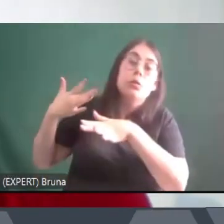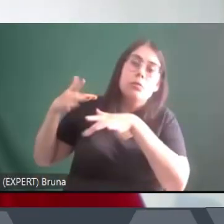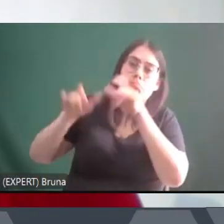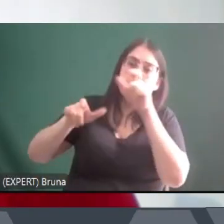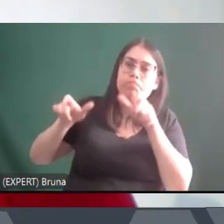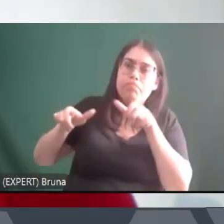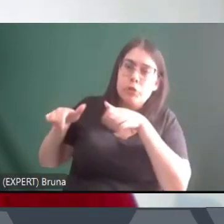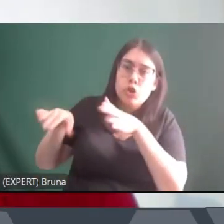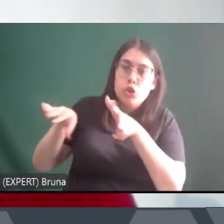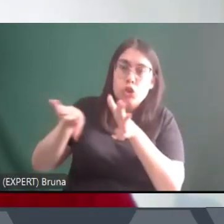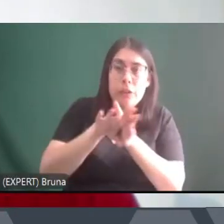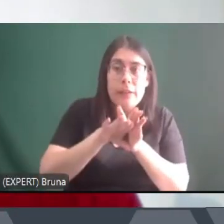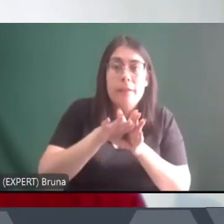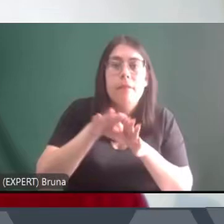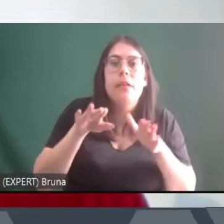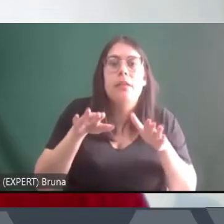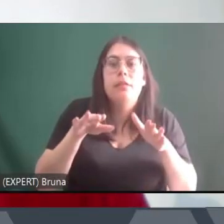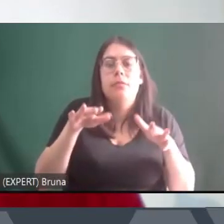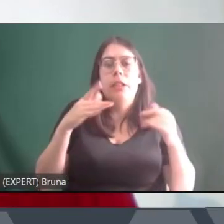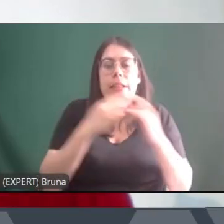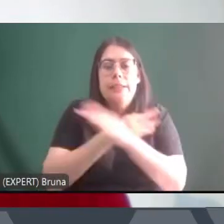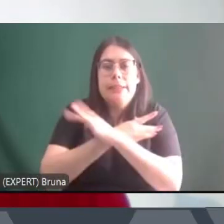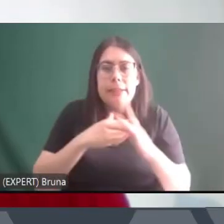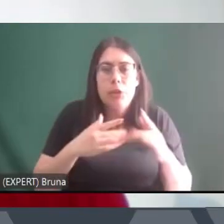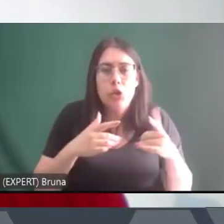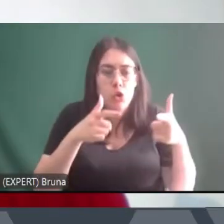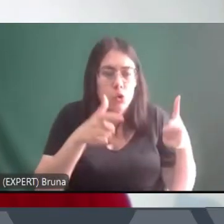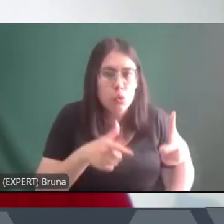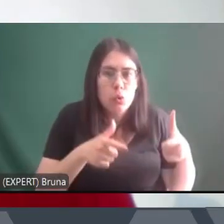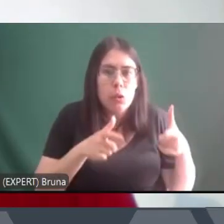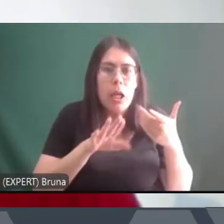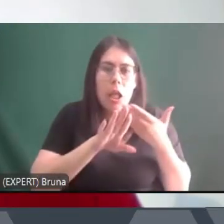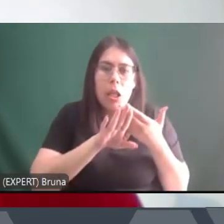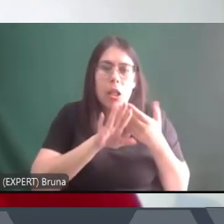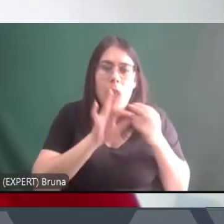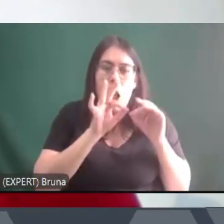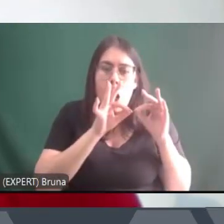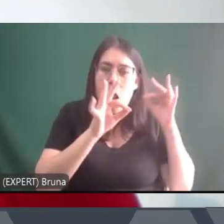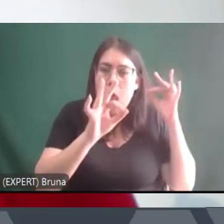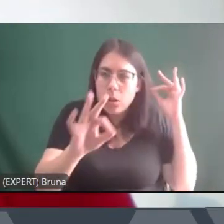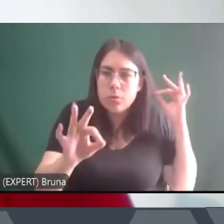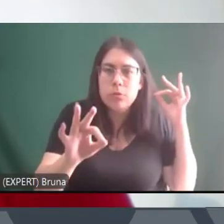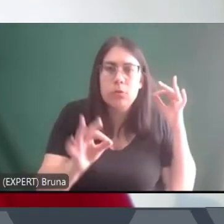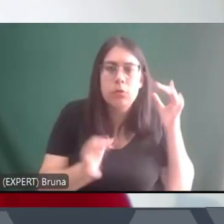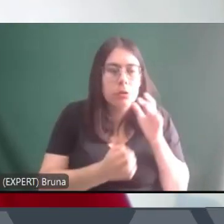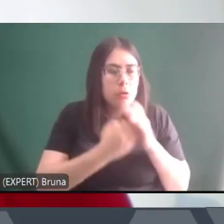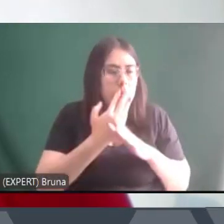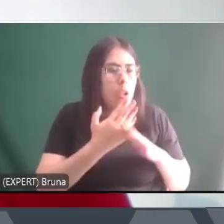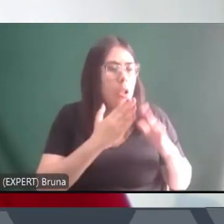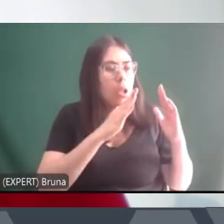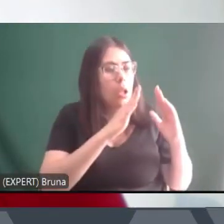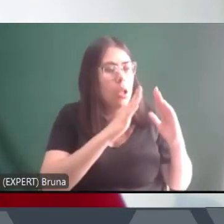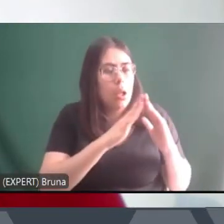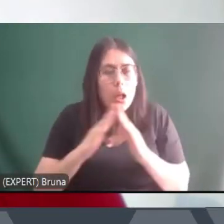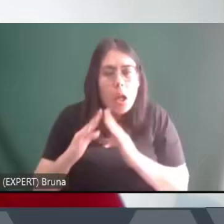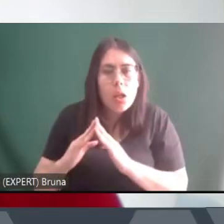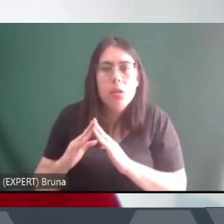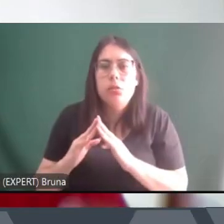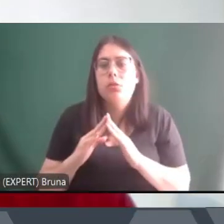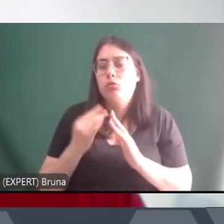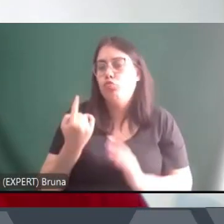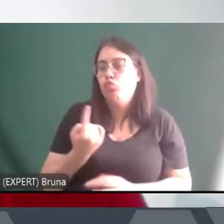indo morar em lugares ermos, em lugares afastados, fazem loteamentos por conta própria,